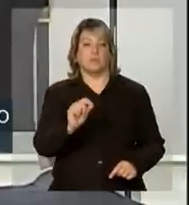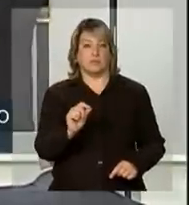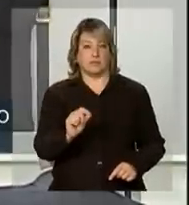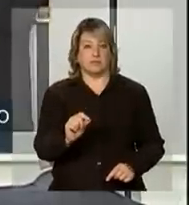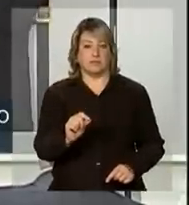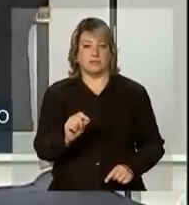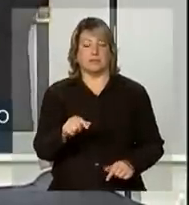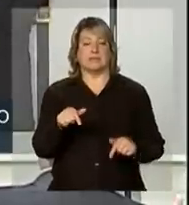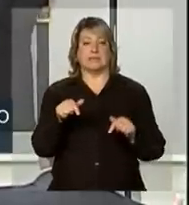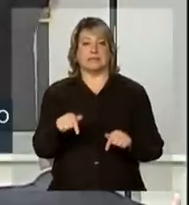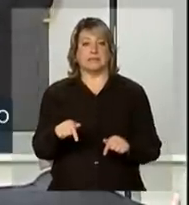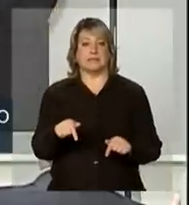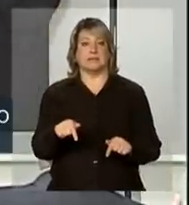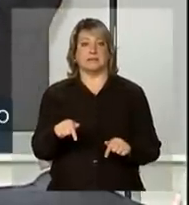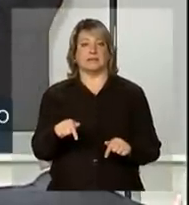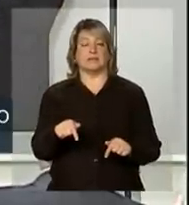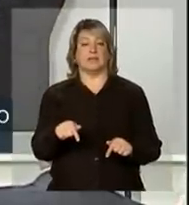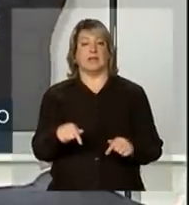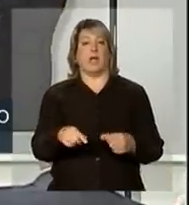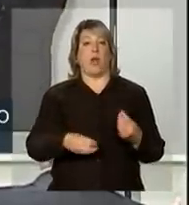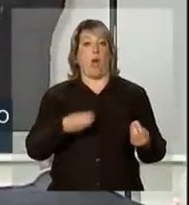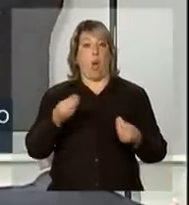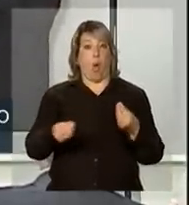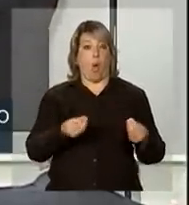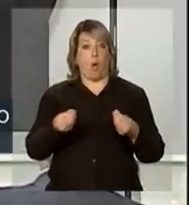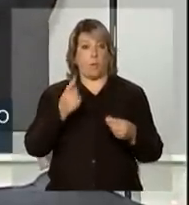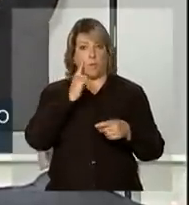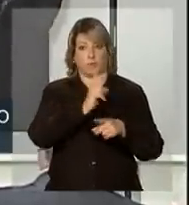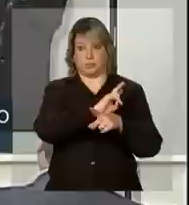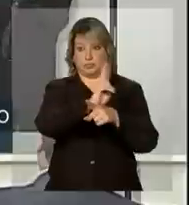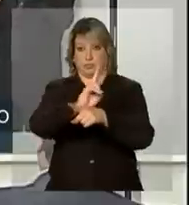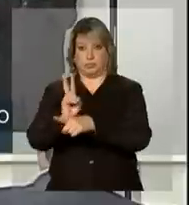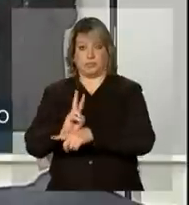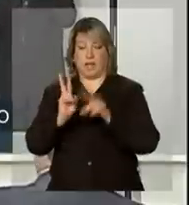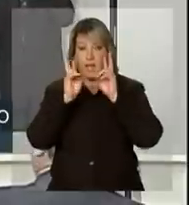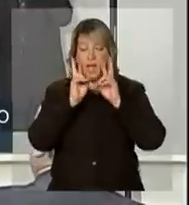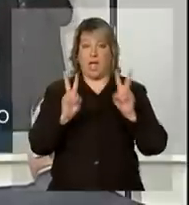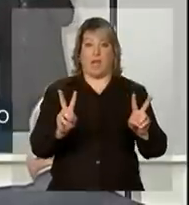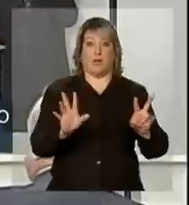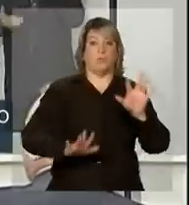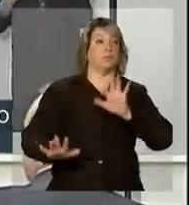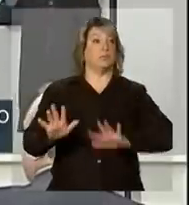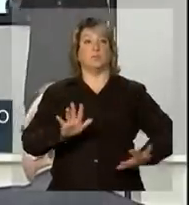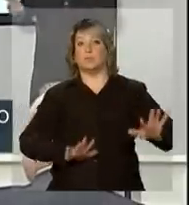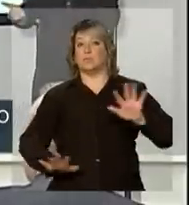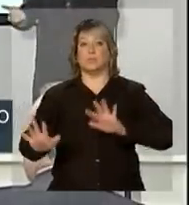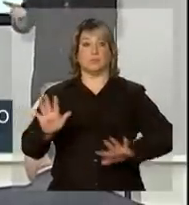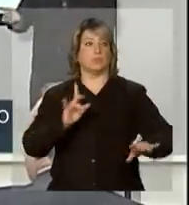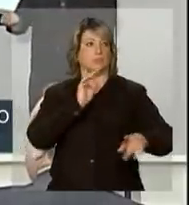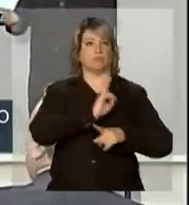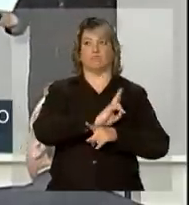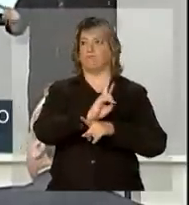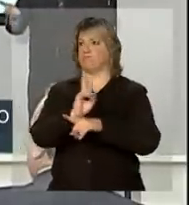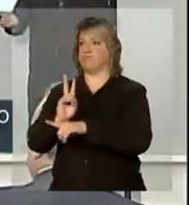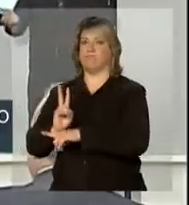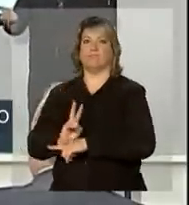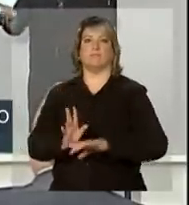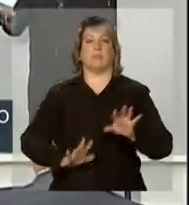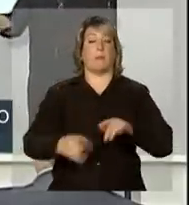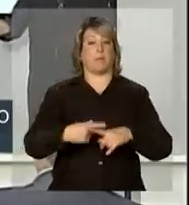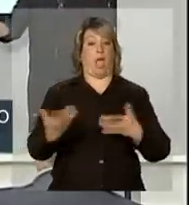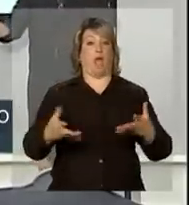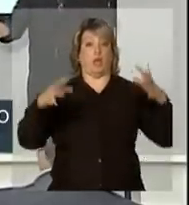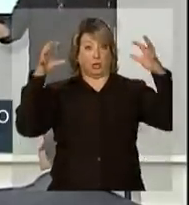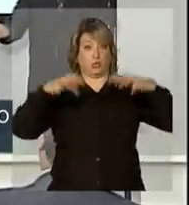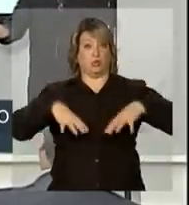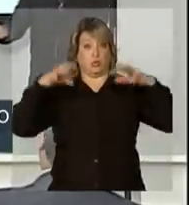sentido do monitoramento de alerta, numa condição de monitoramento, porque a gente está falando agora do período chuvoso